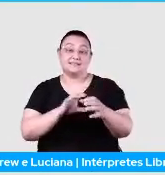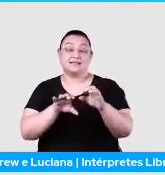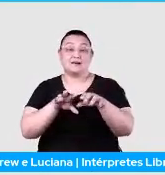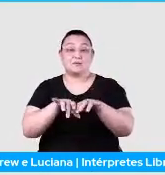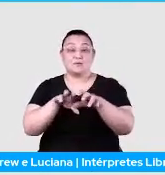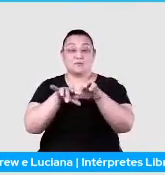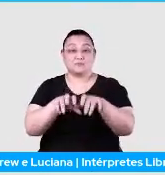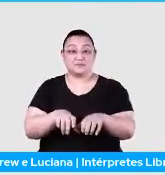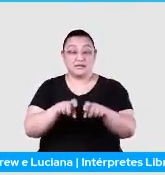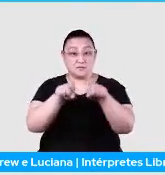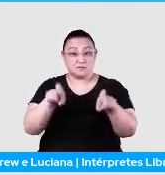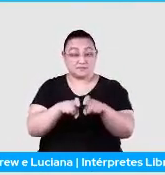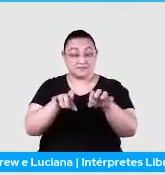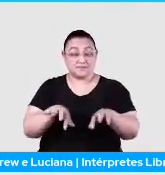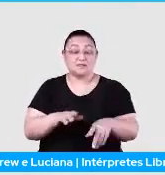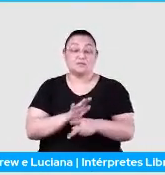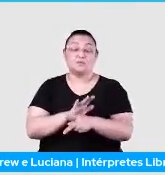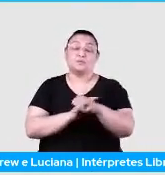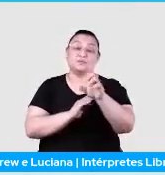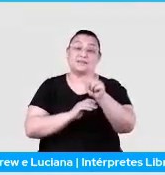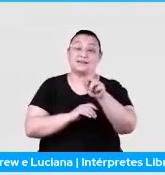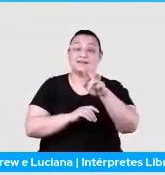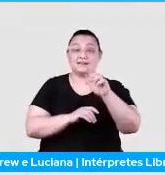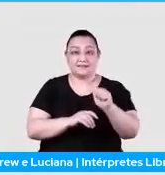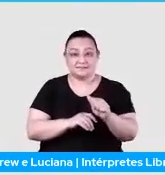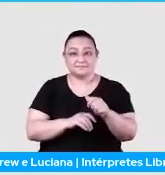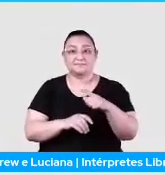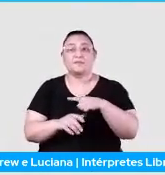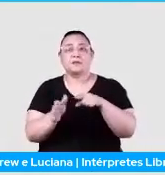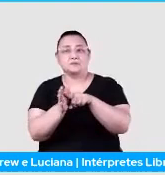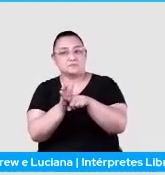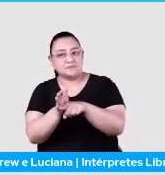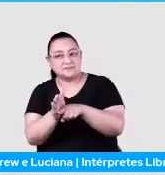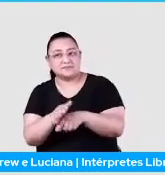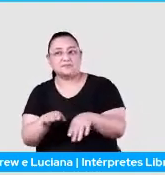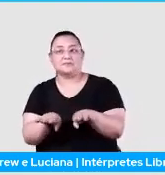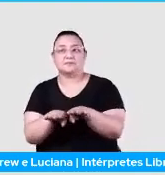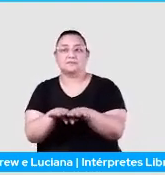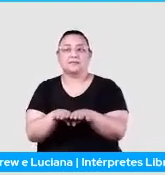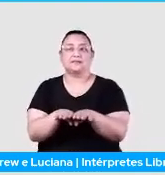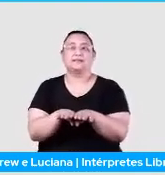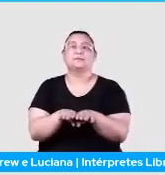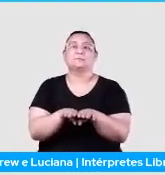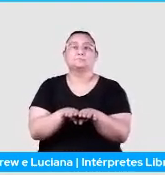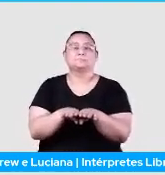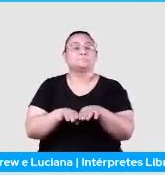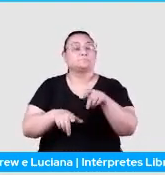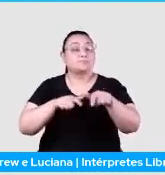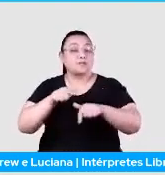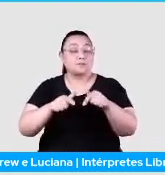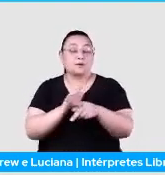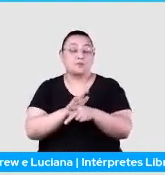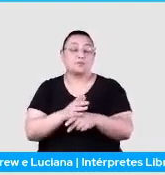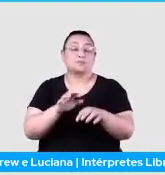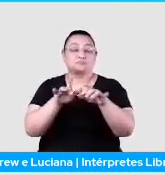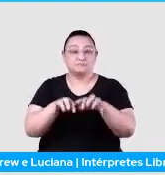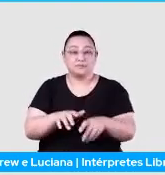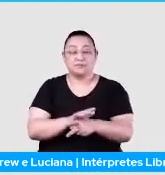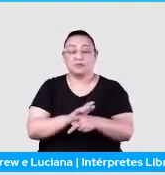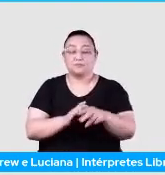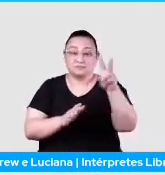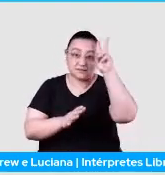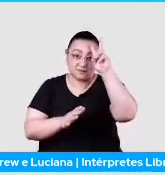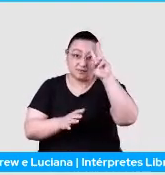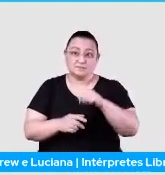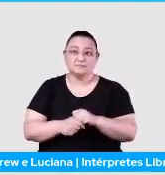Federal de Ceará. Eu sou pesquisadora no site da Science Lab, trabalho com o processamento de linguagem natural. Sou desenvolvedora lá na Sank,